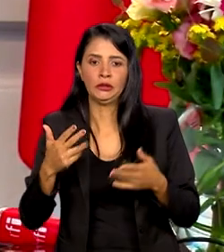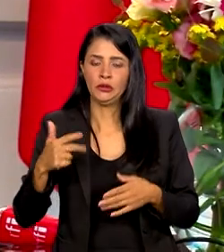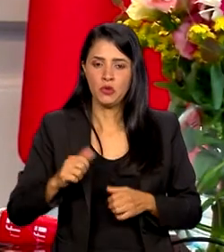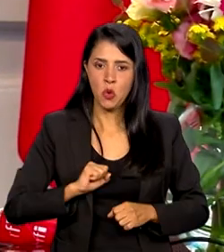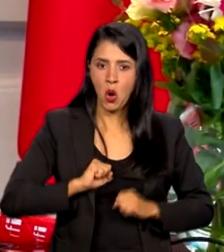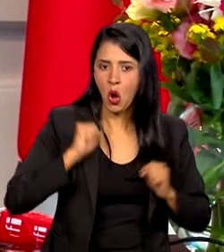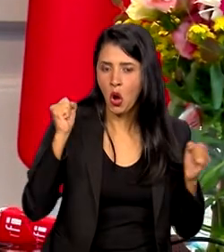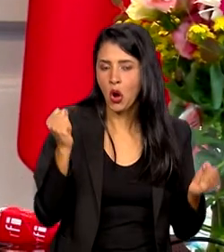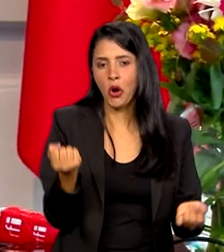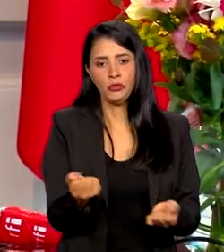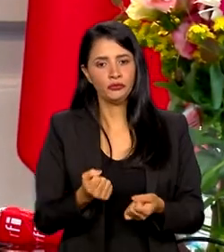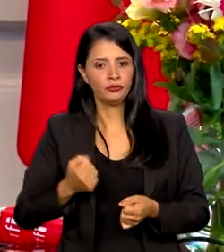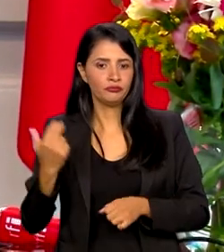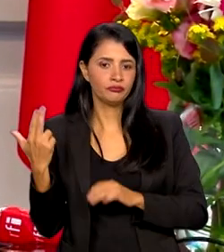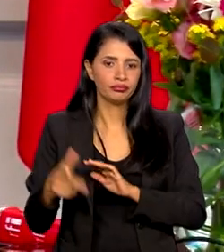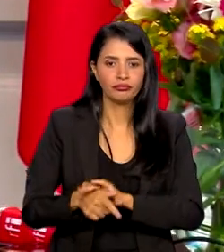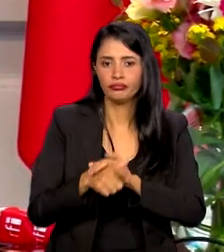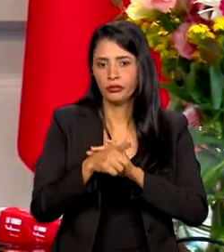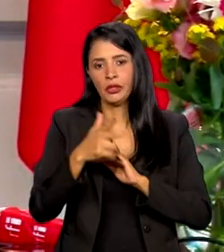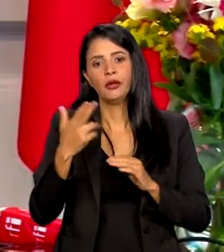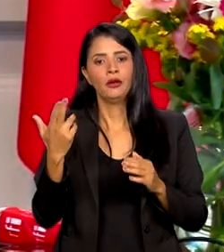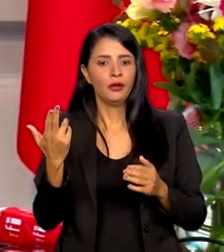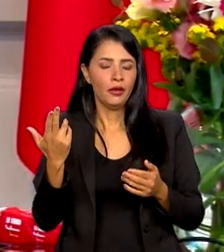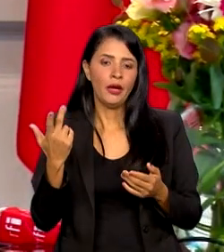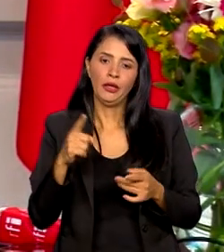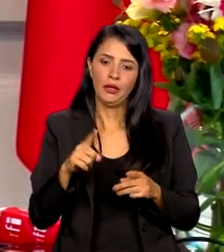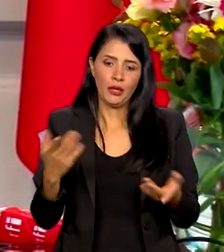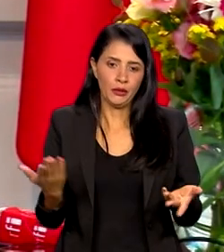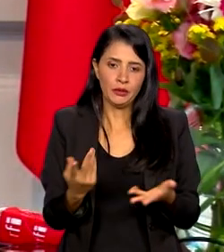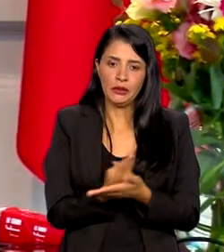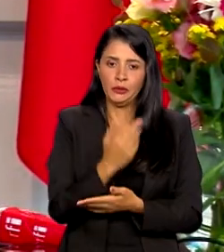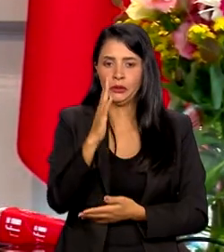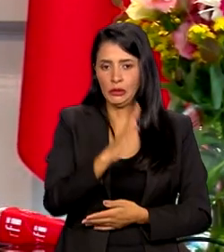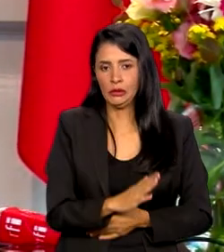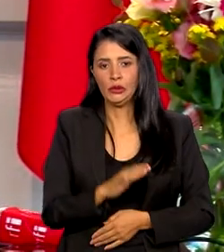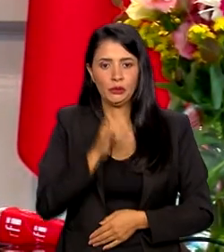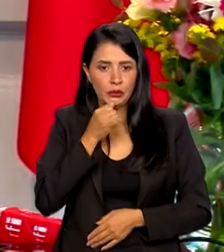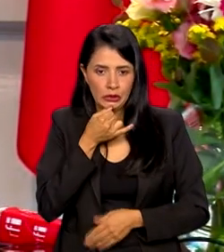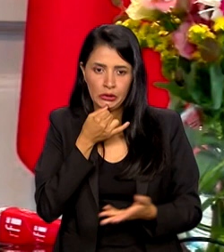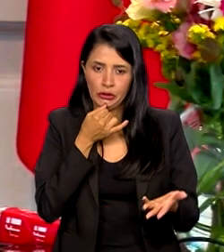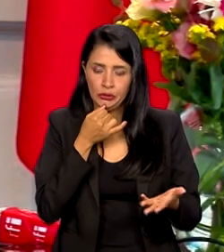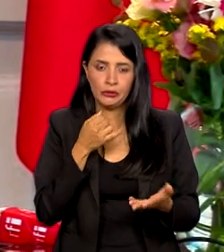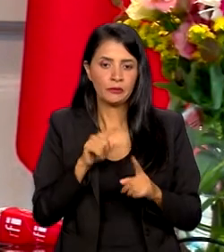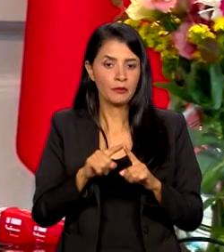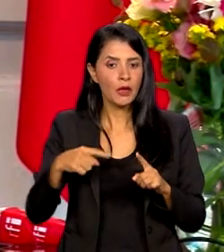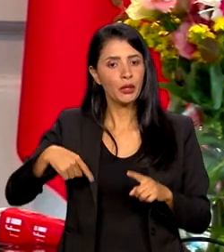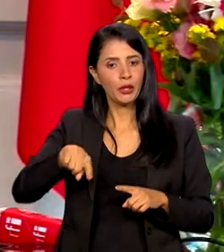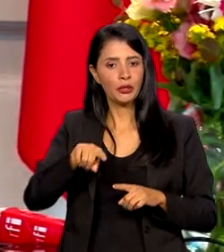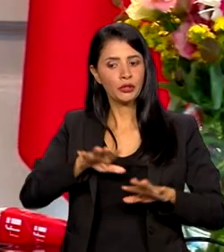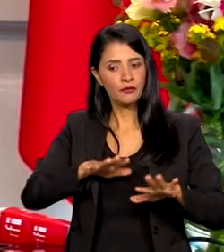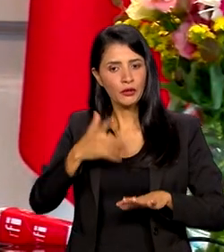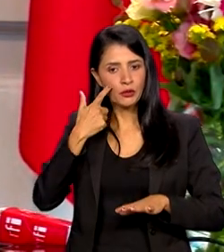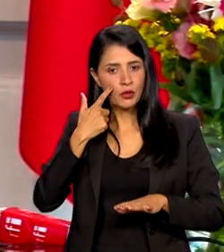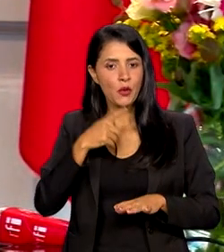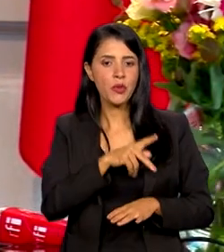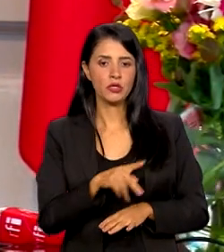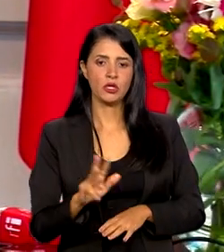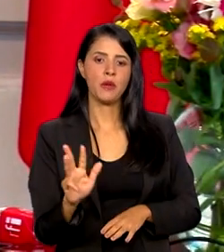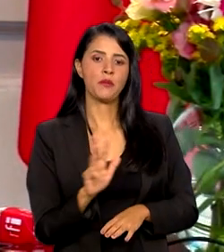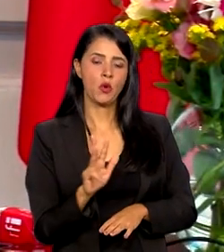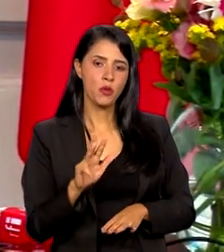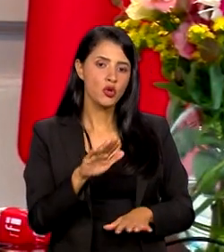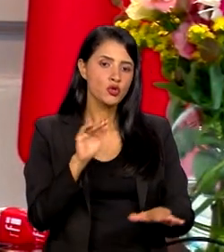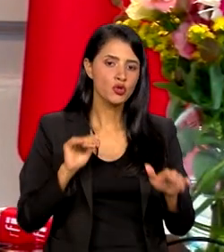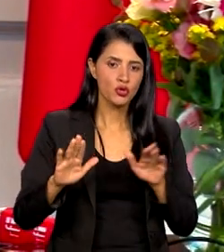E, recentemente, nós tivemos episódios tristes no Brasil e lamentáveis. E houve toda uma mobilização do presidente da República, convocando